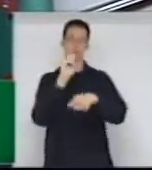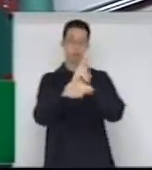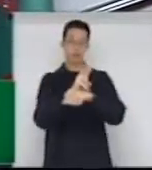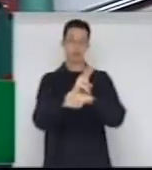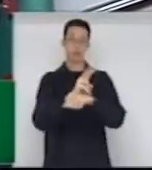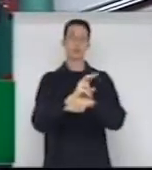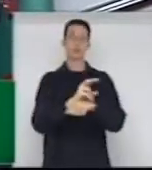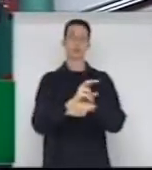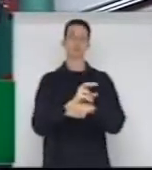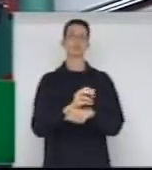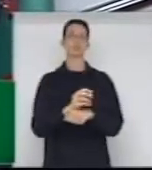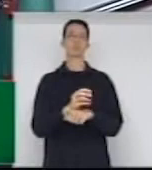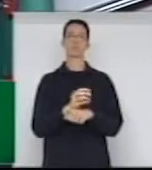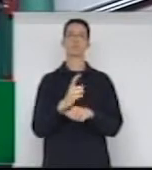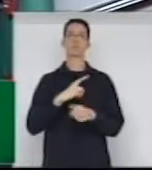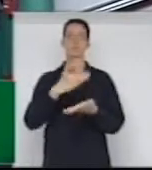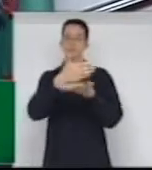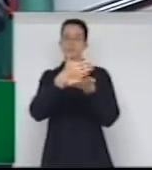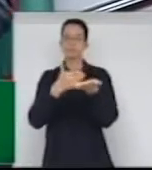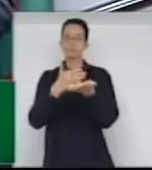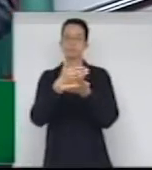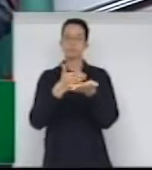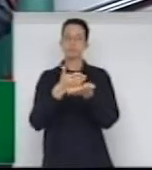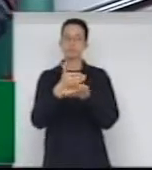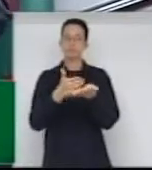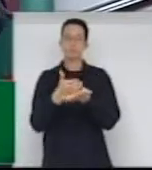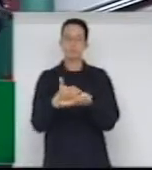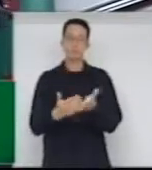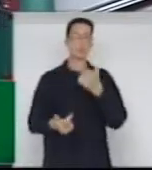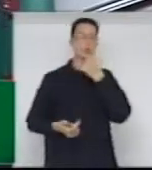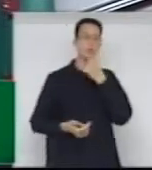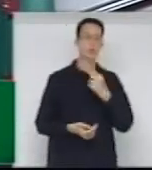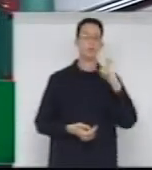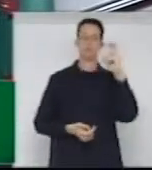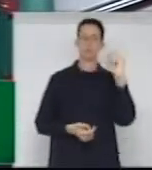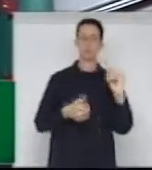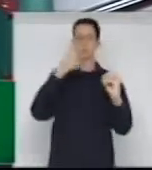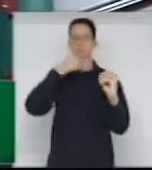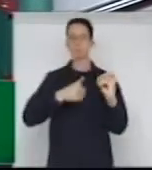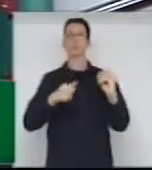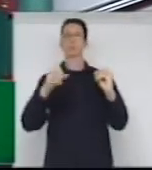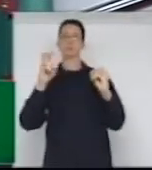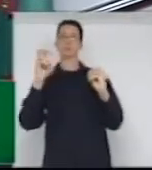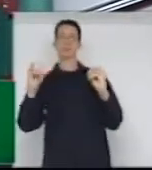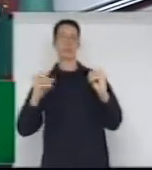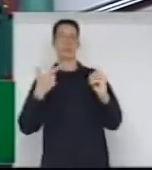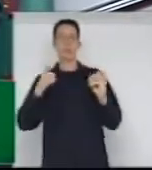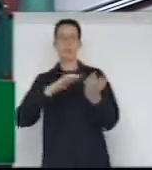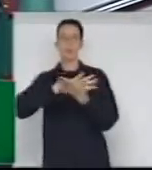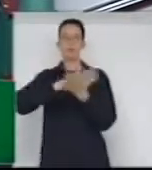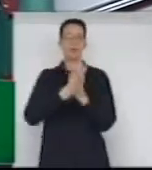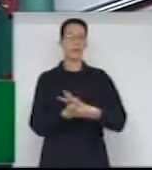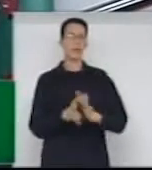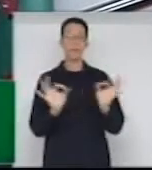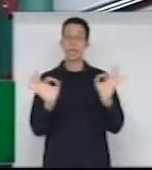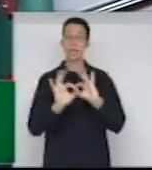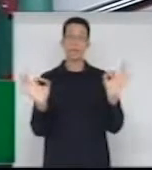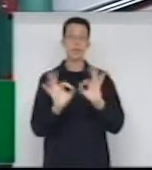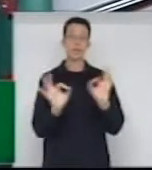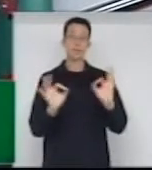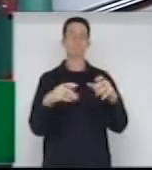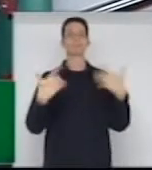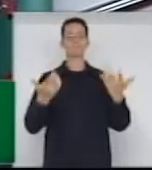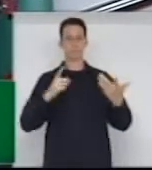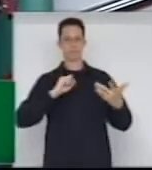sexo, não havendo qualquer tipo de discriminação. Se isto ocorre, é notório que